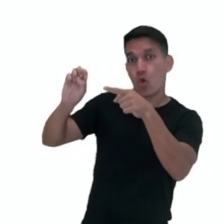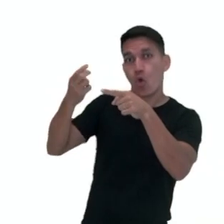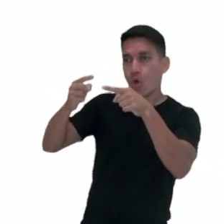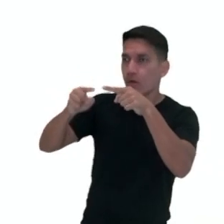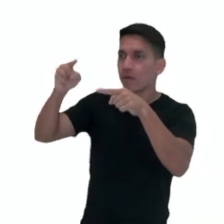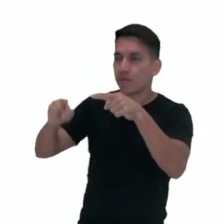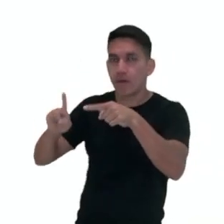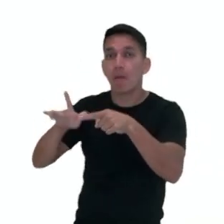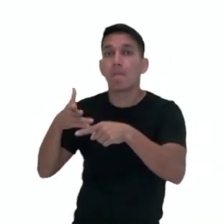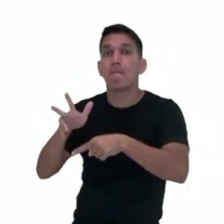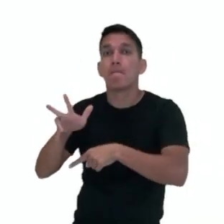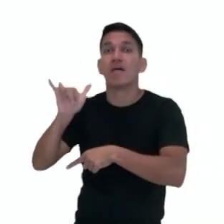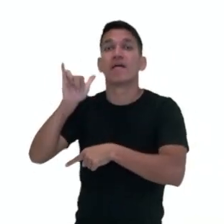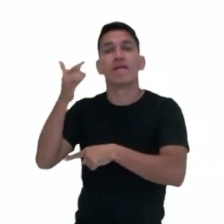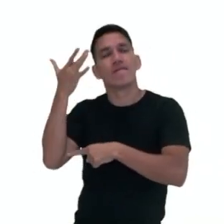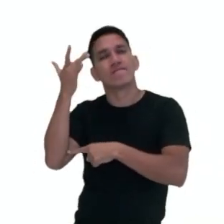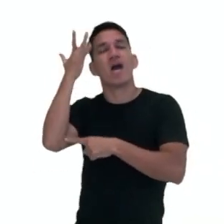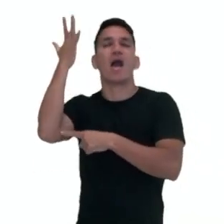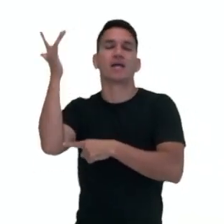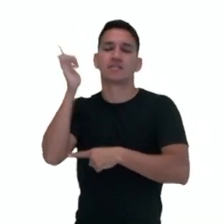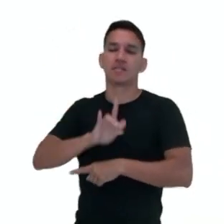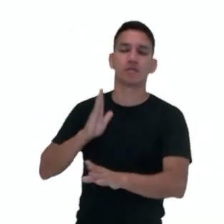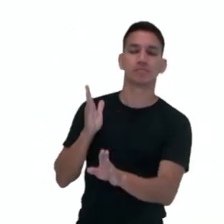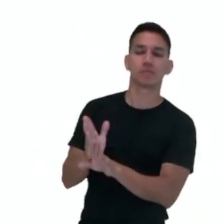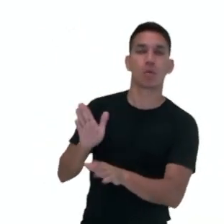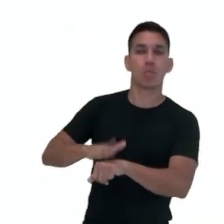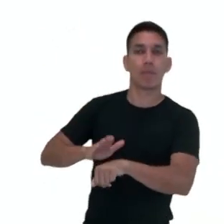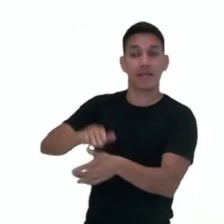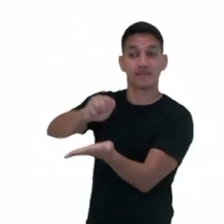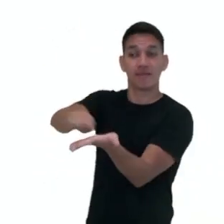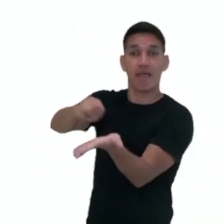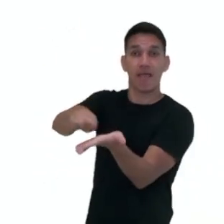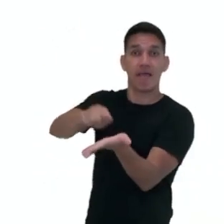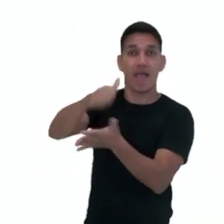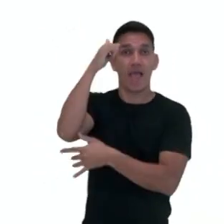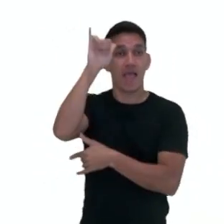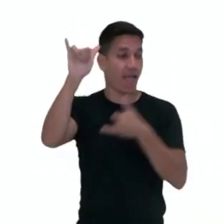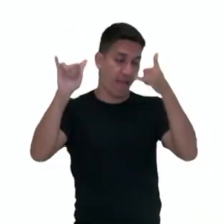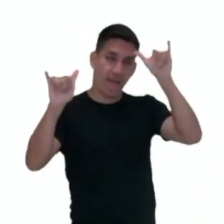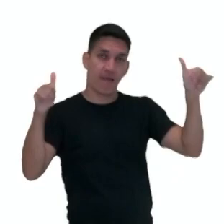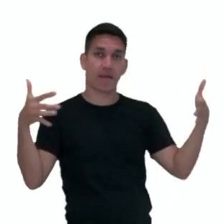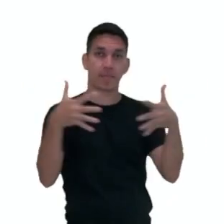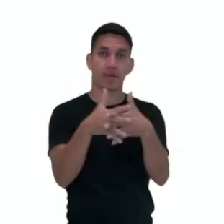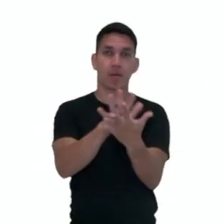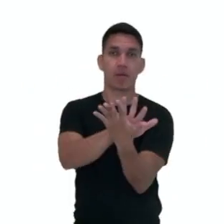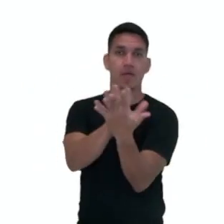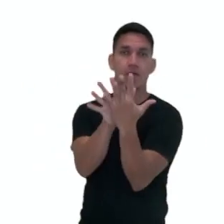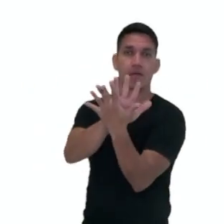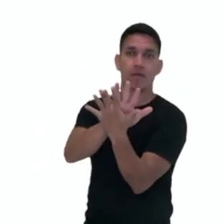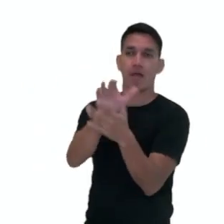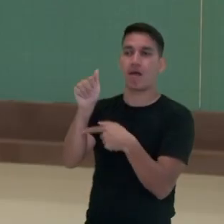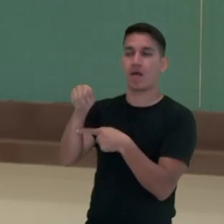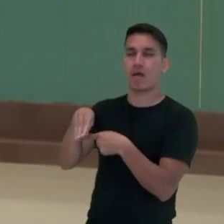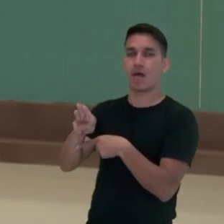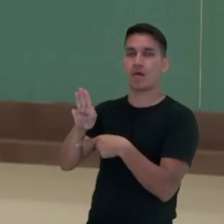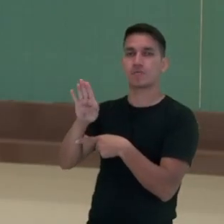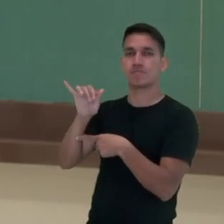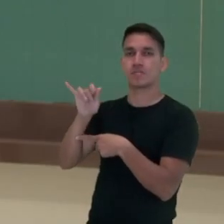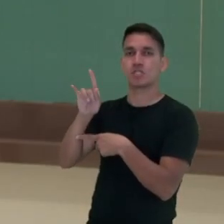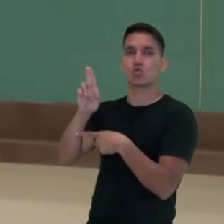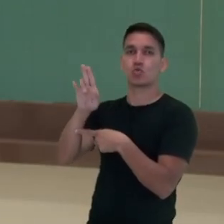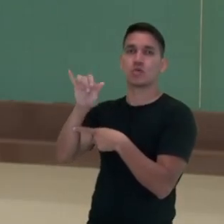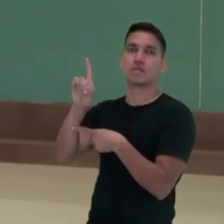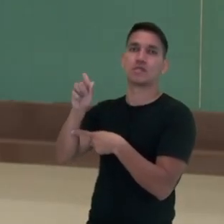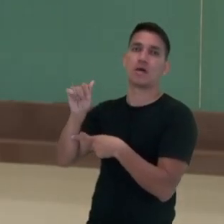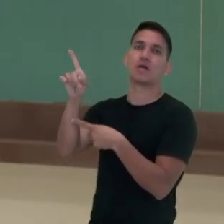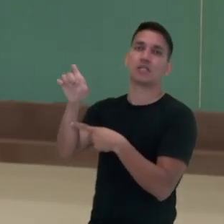identificação desses vocábulos quando eles são escritos, evitando possíveis ambiguidades, né? percebam que quando